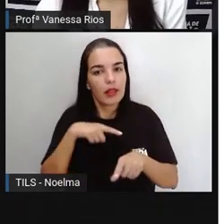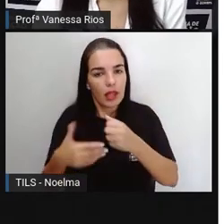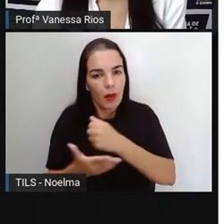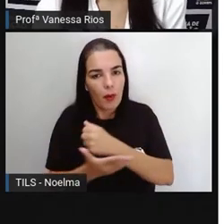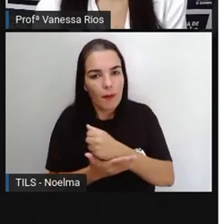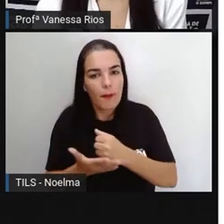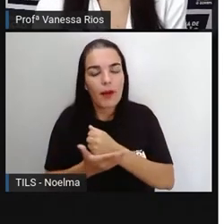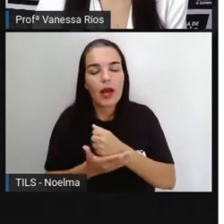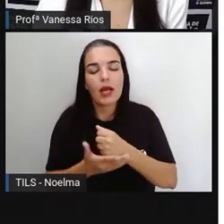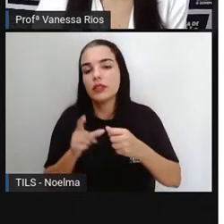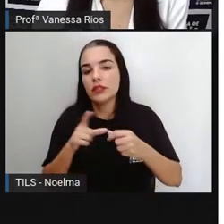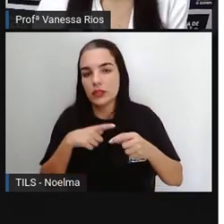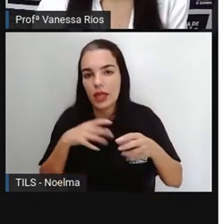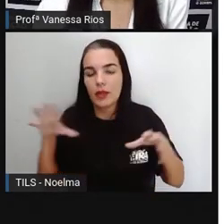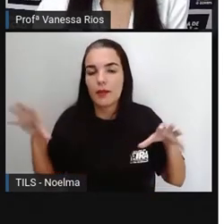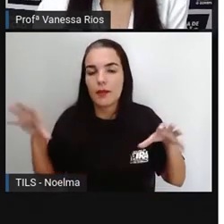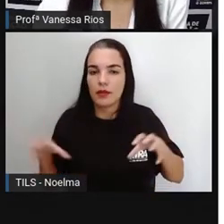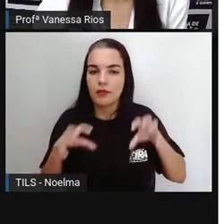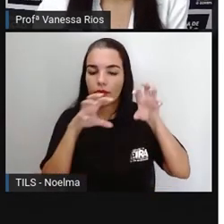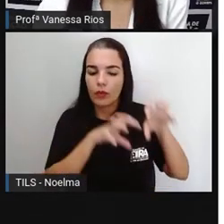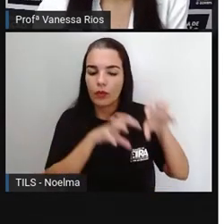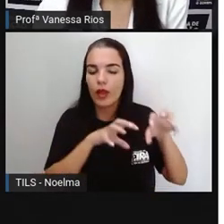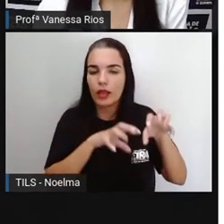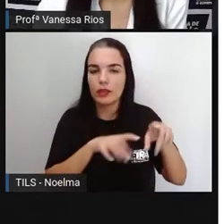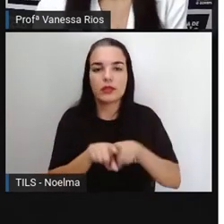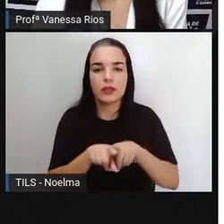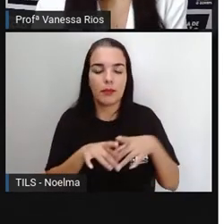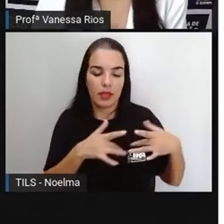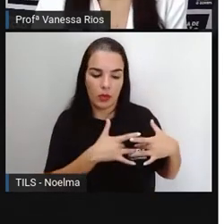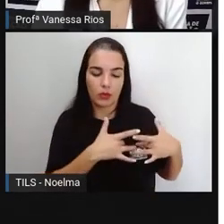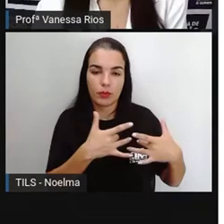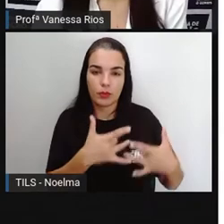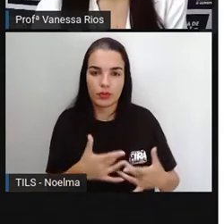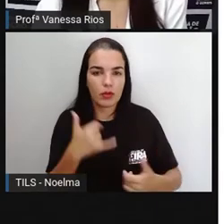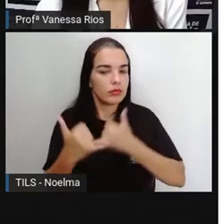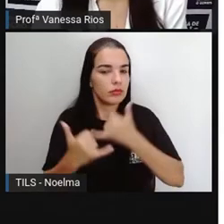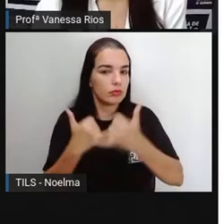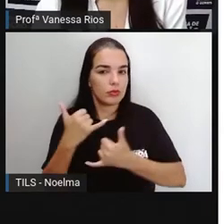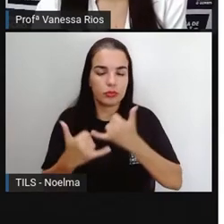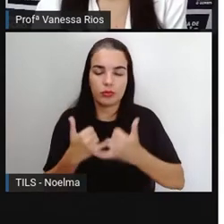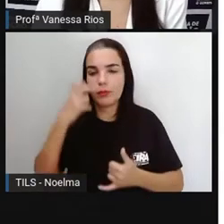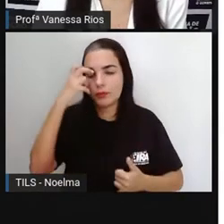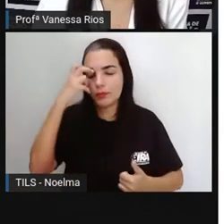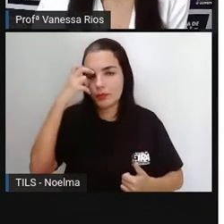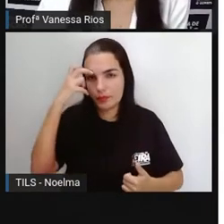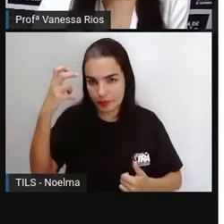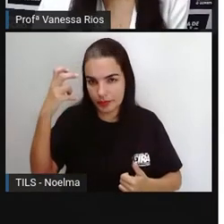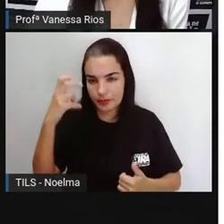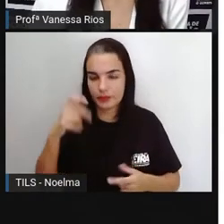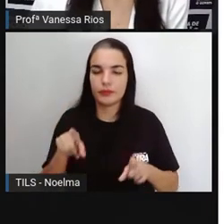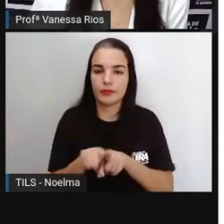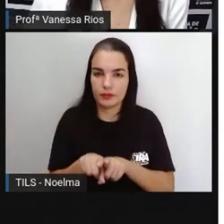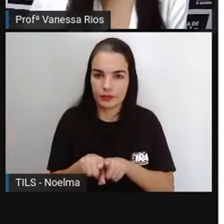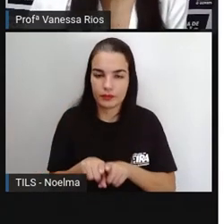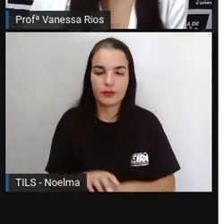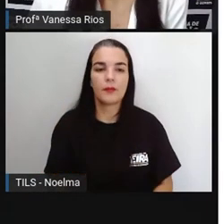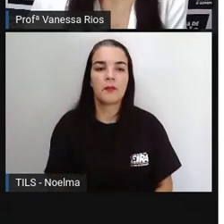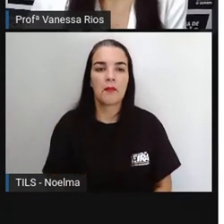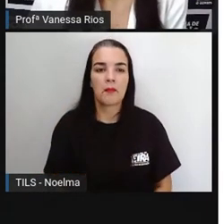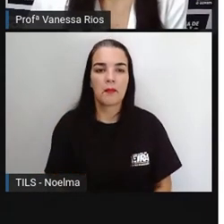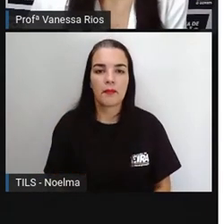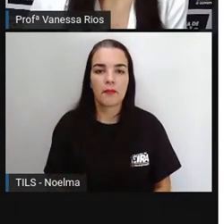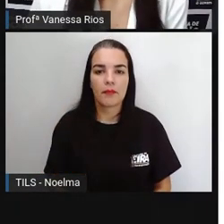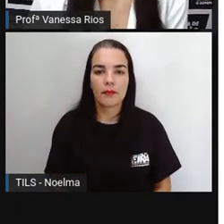população e também trouxeram contribuições para diversos aspectos da cultura e também para as brincadeiras.